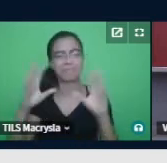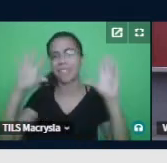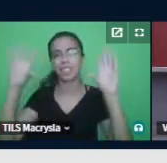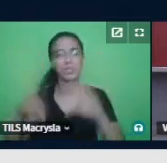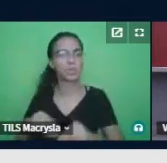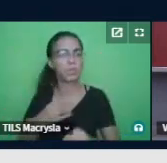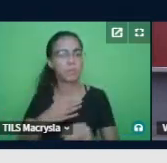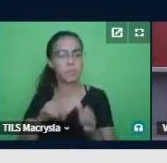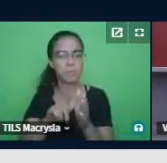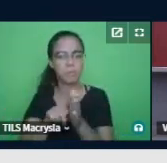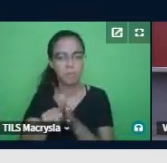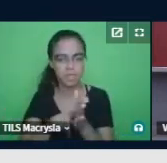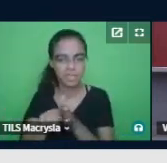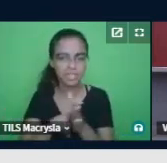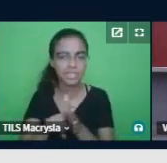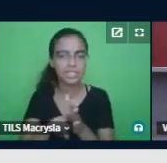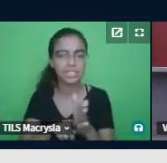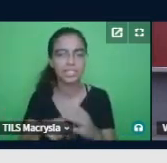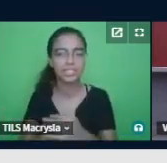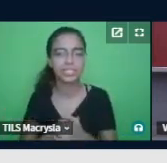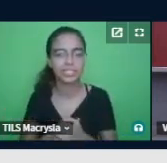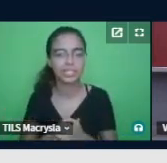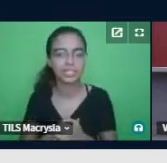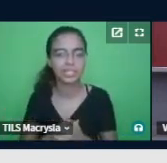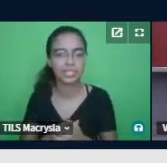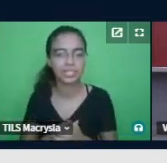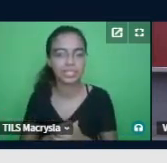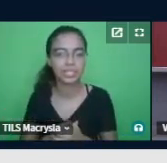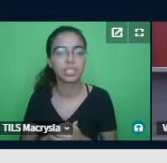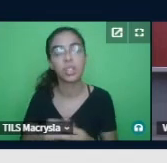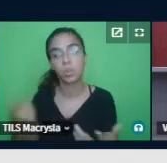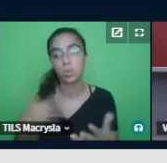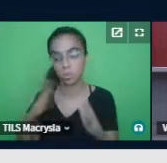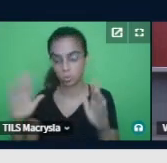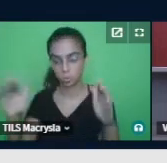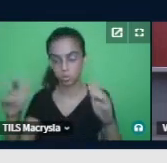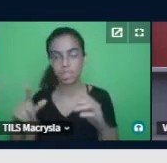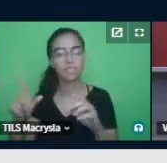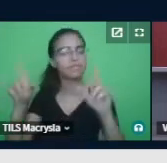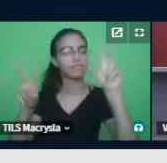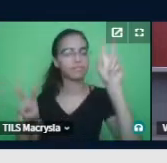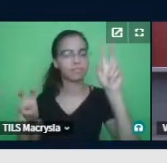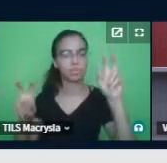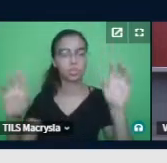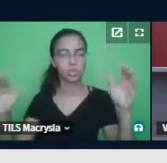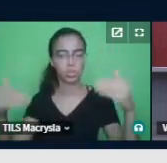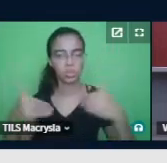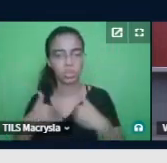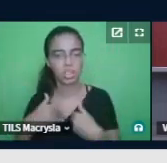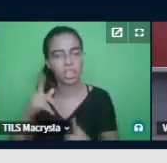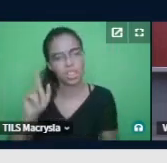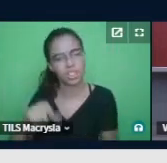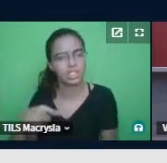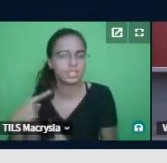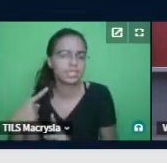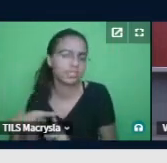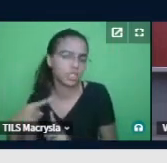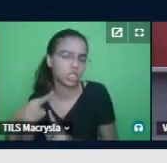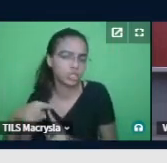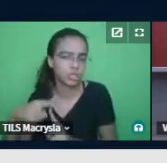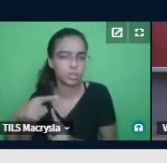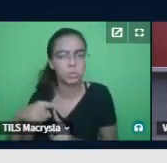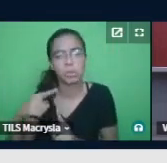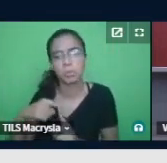o ponto nevrálgico da minha pesquisa. Os autistas, eles são taxados como